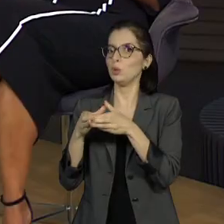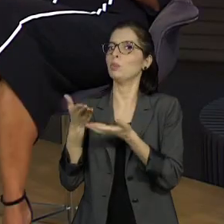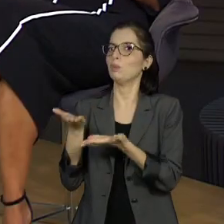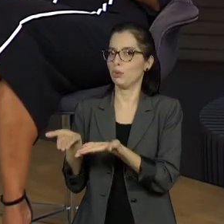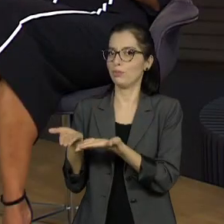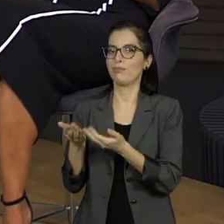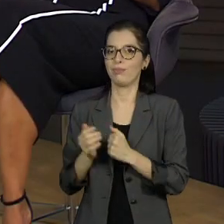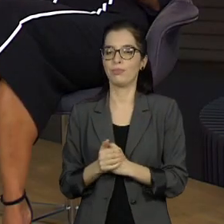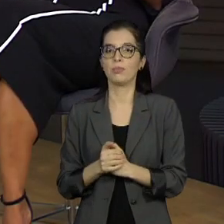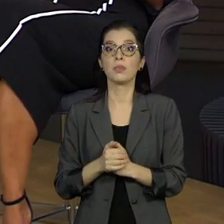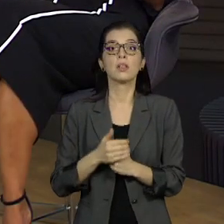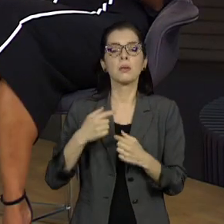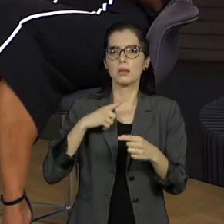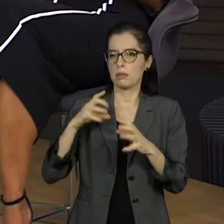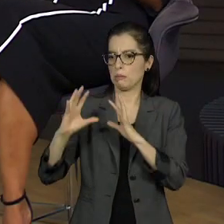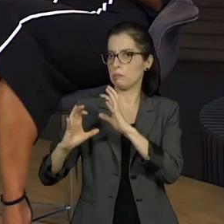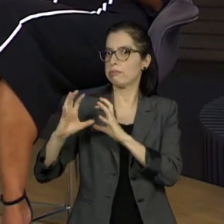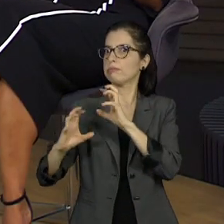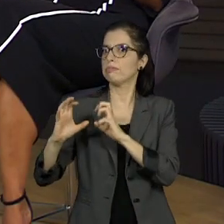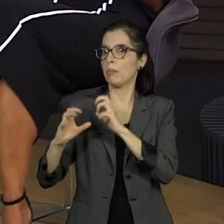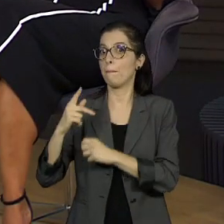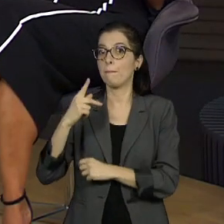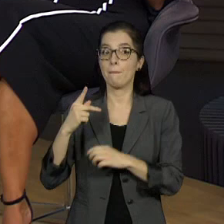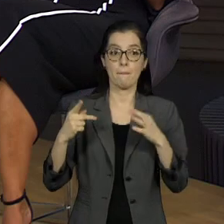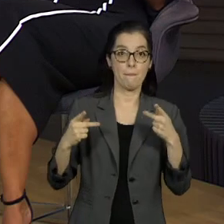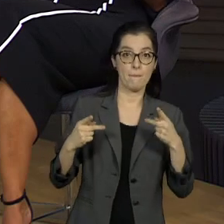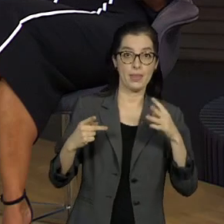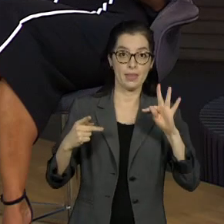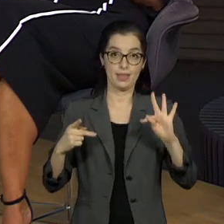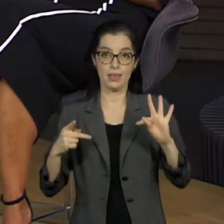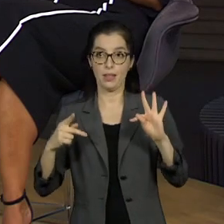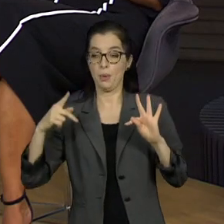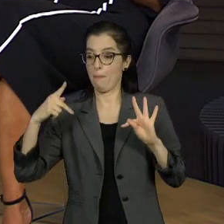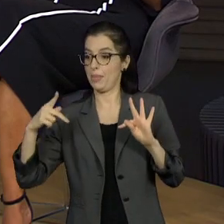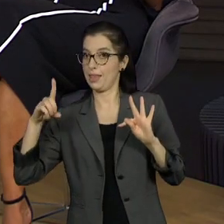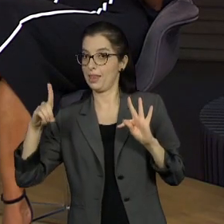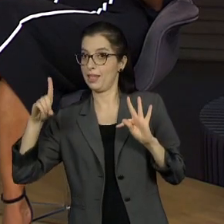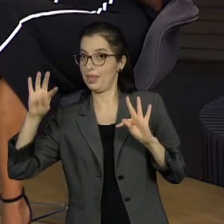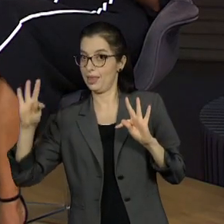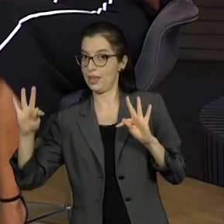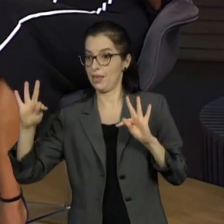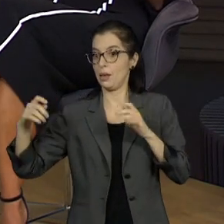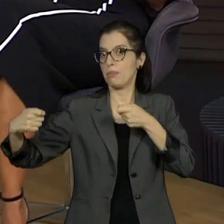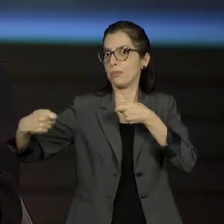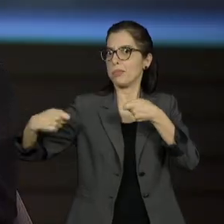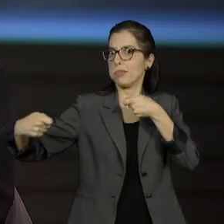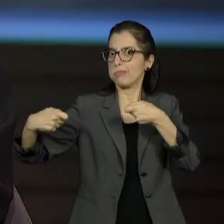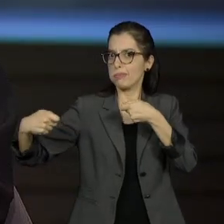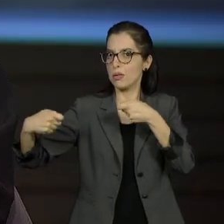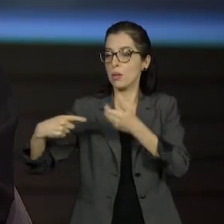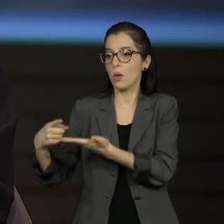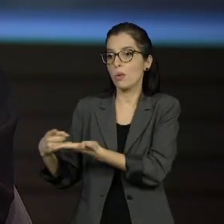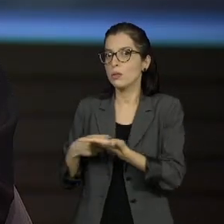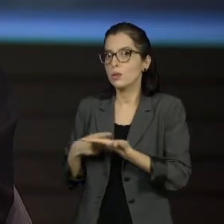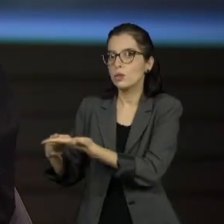PT e PDT no primeiro turno, eles se acertaram e agora vai dando a lógica, né? No caso ali do favoritismo de